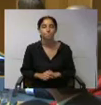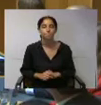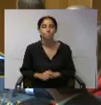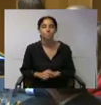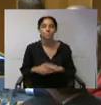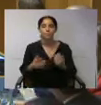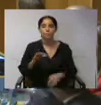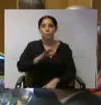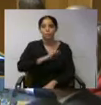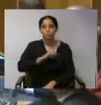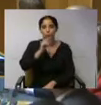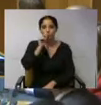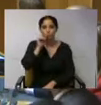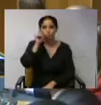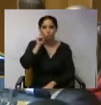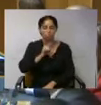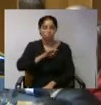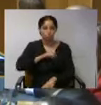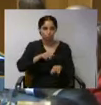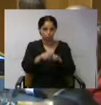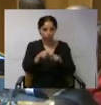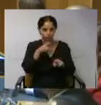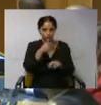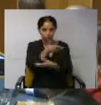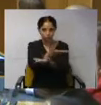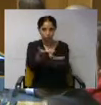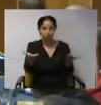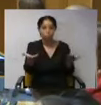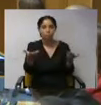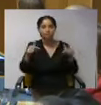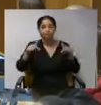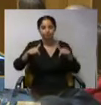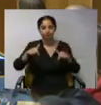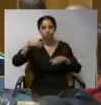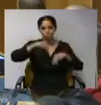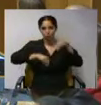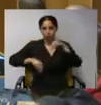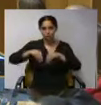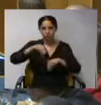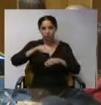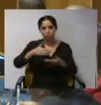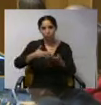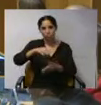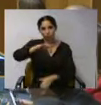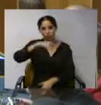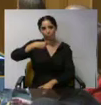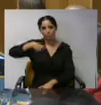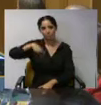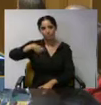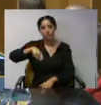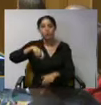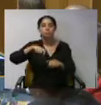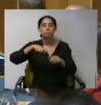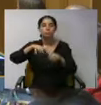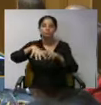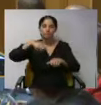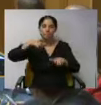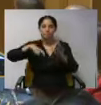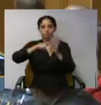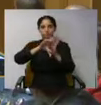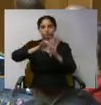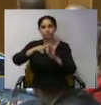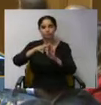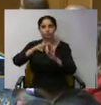Senhoras e senhores deputados, nesta votação para presidente da mesa da Assembleia Legislativa da Madeira, a senhora